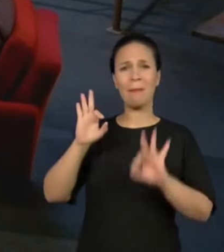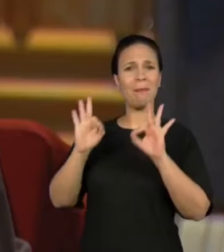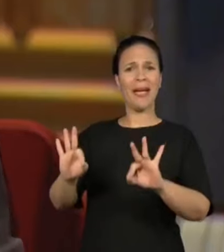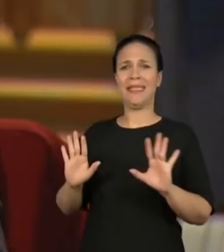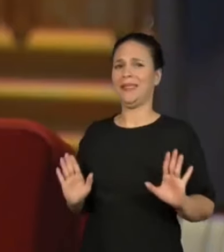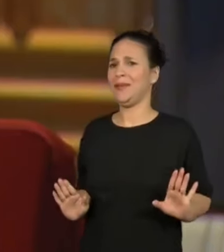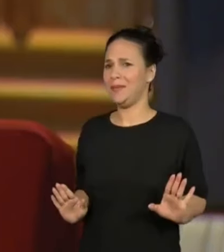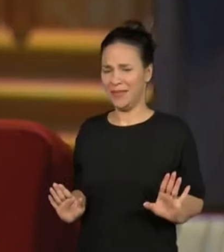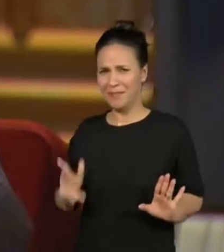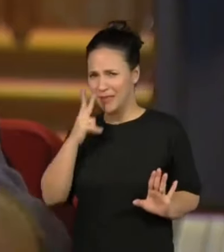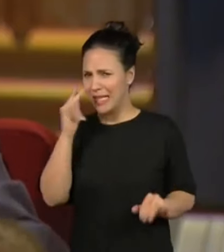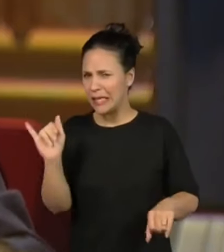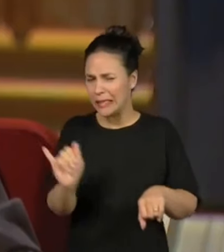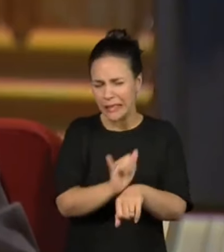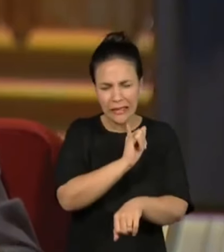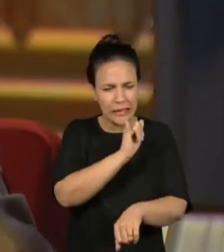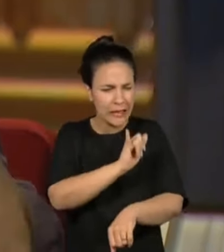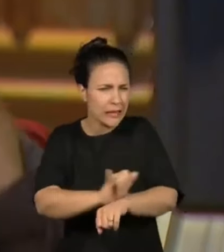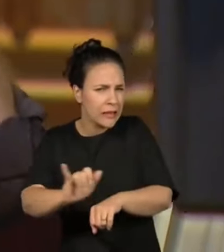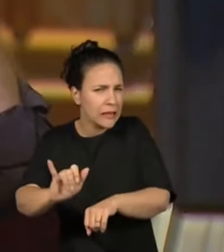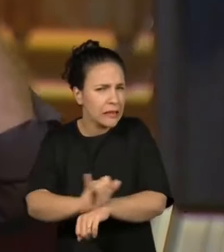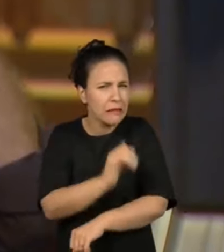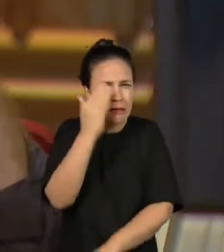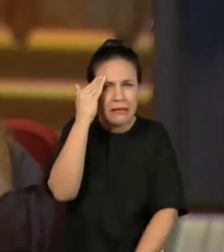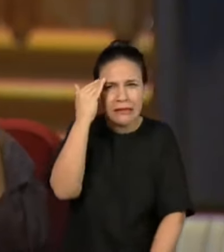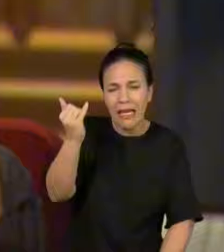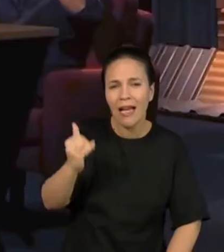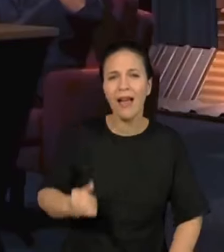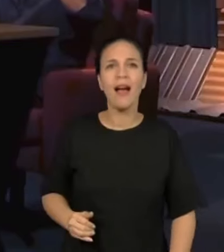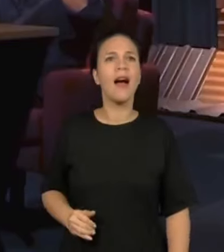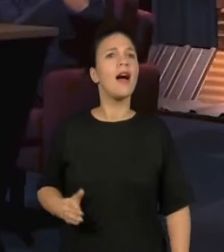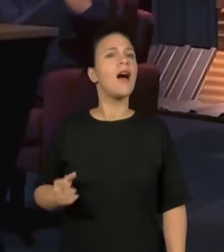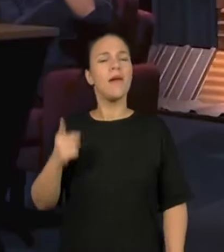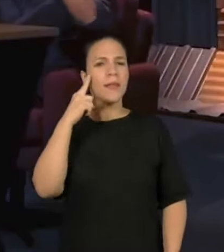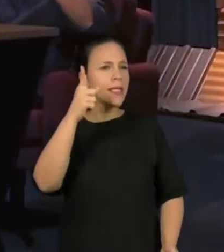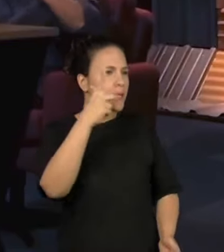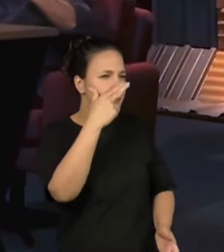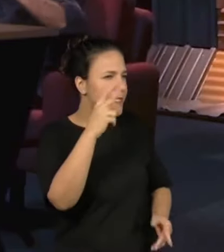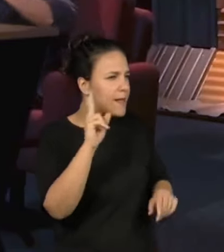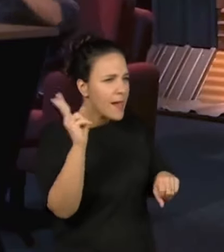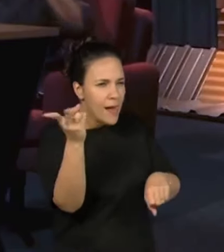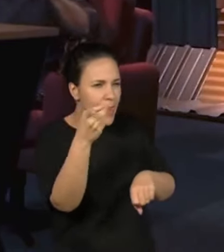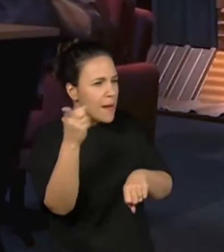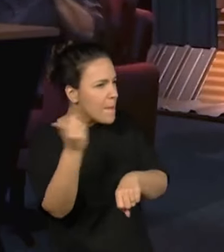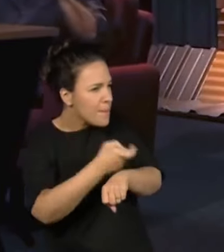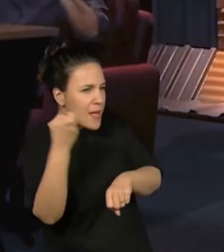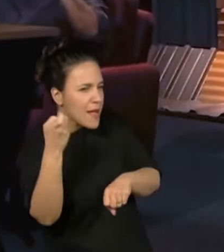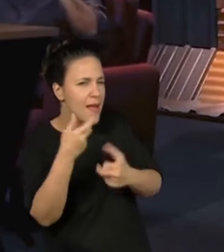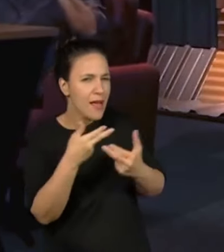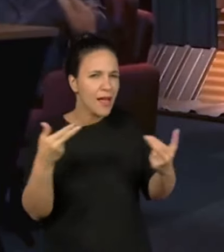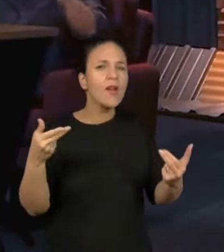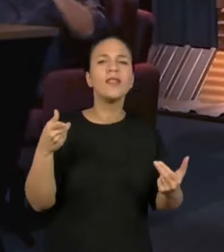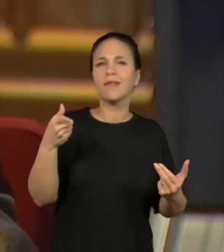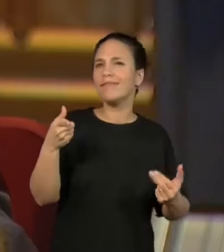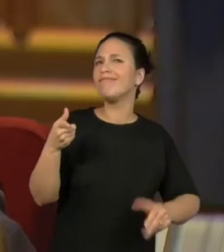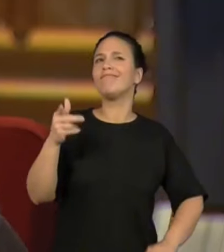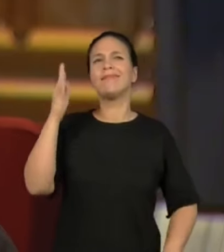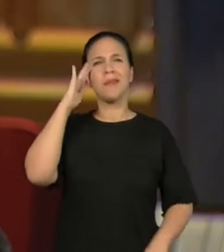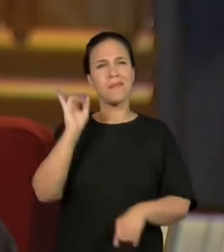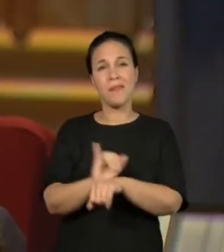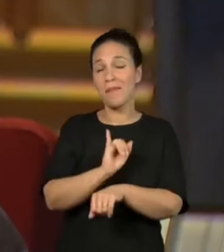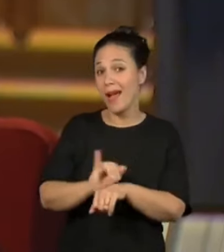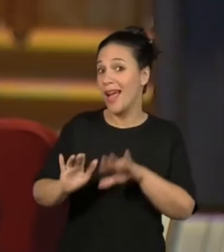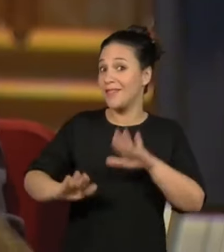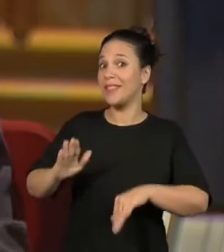bicho. Estrategista. Estrategista, ambicioso. Vendo várias jogadas antes Várias jogadas, jogador. Entendeu? E em alguns